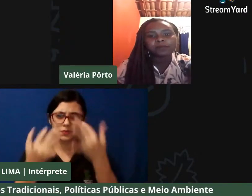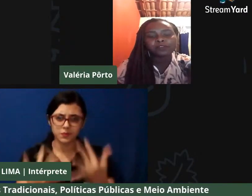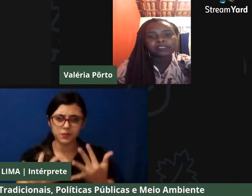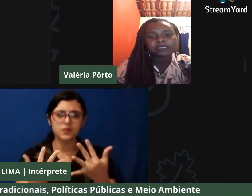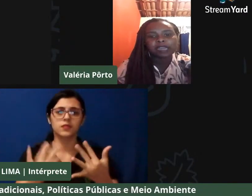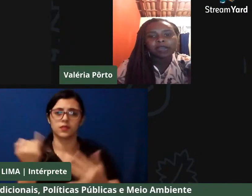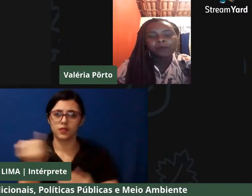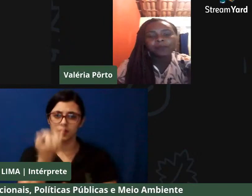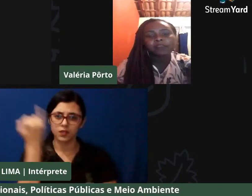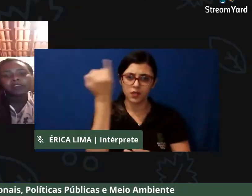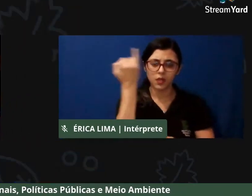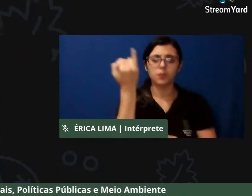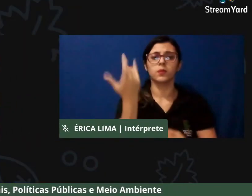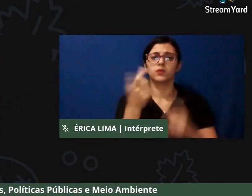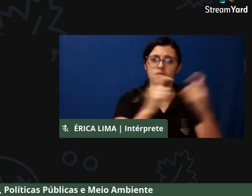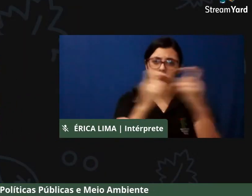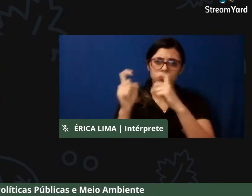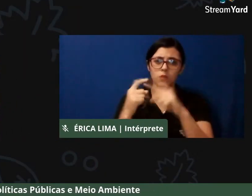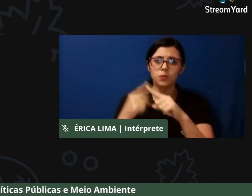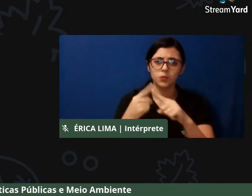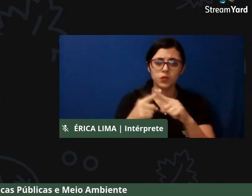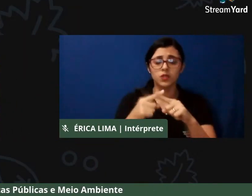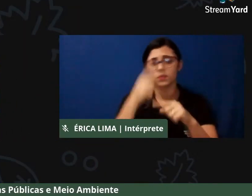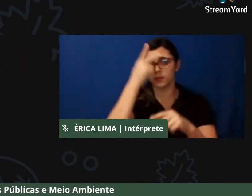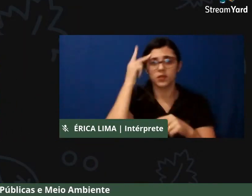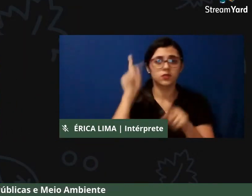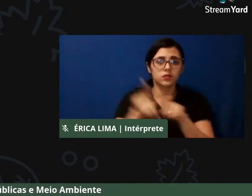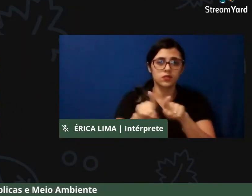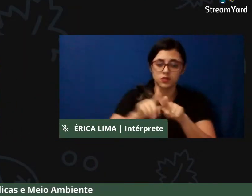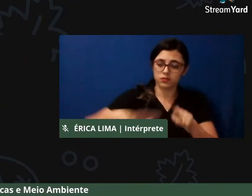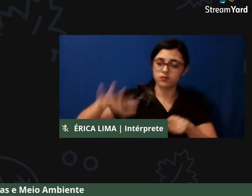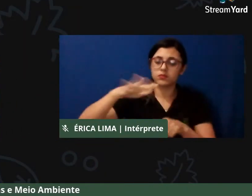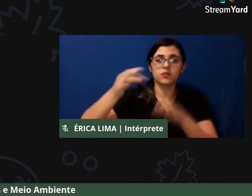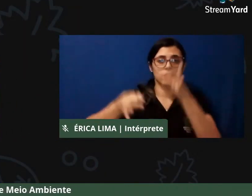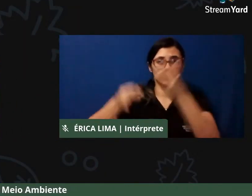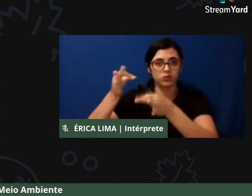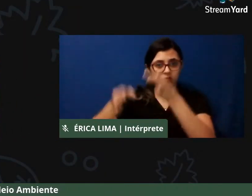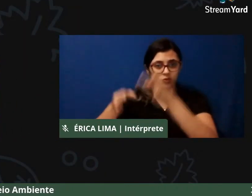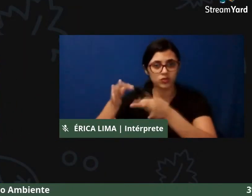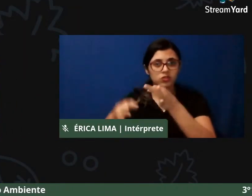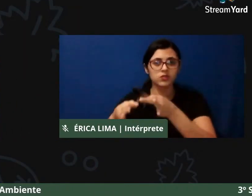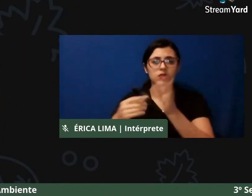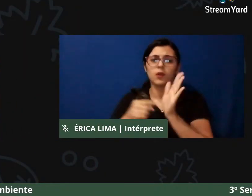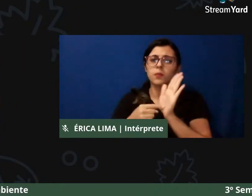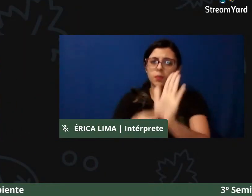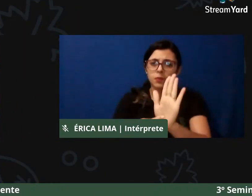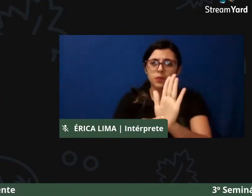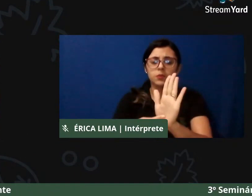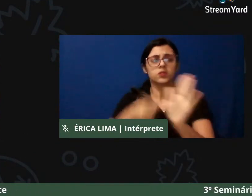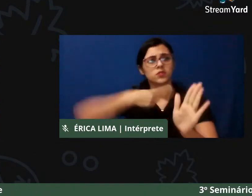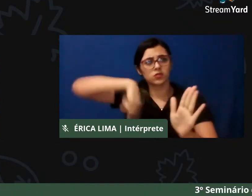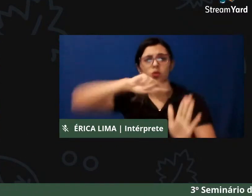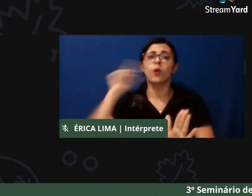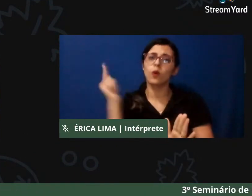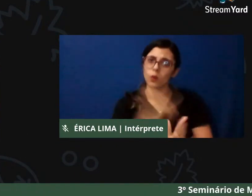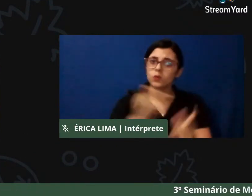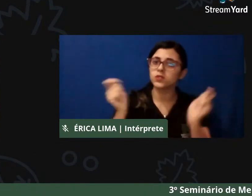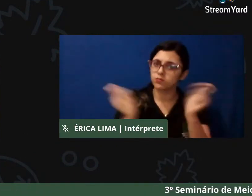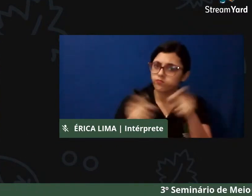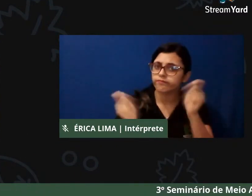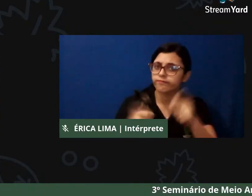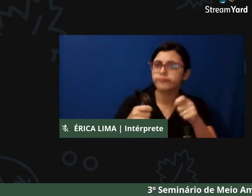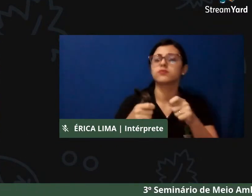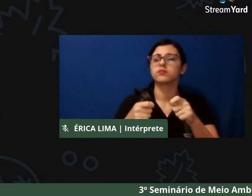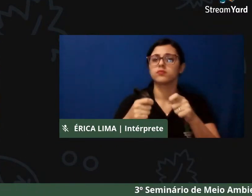no campo judicial e mostrando o quanto que a gente consegue debater também a partir de um